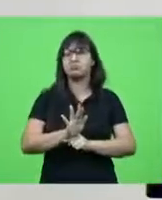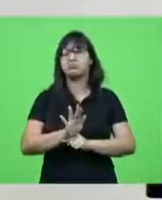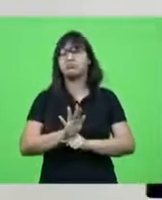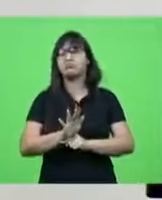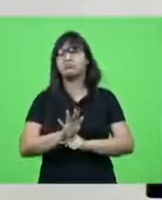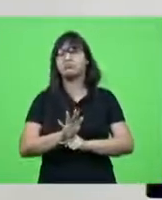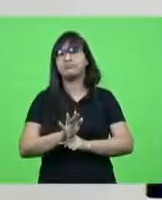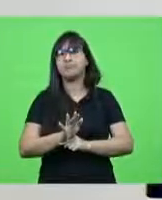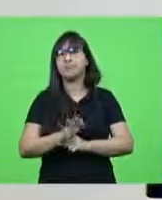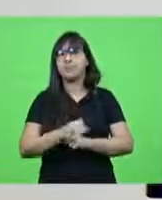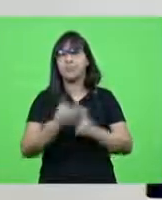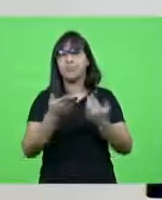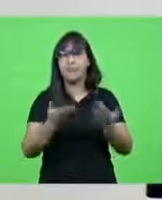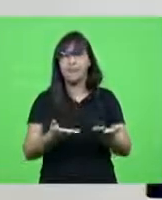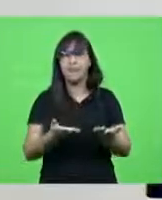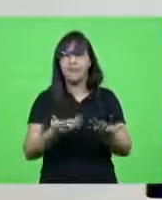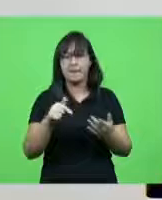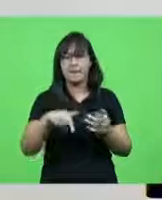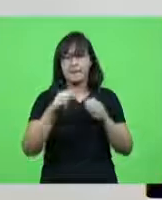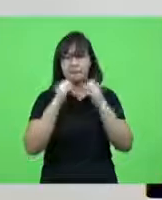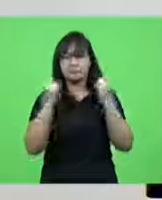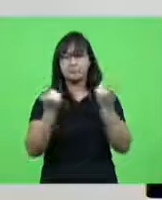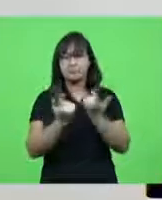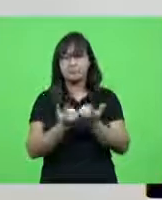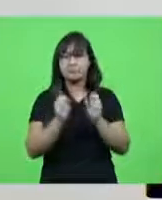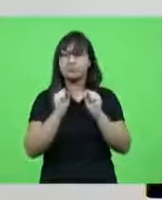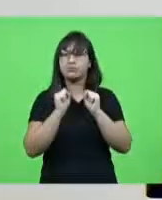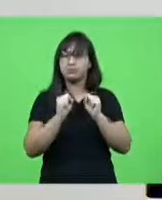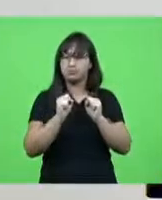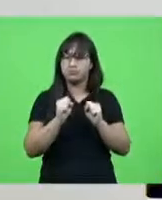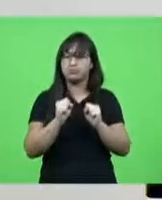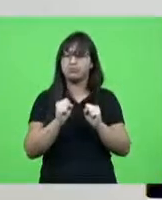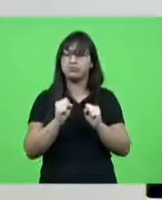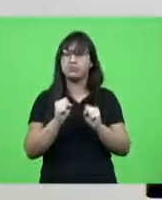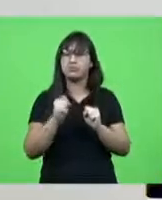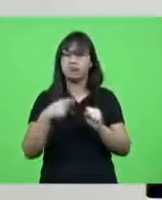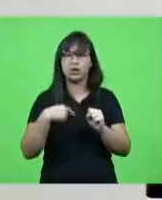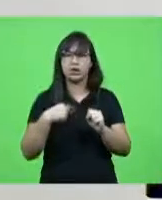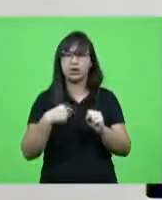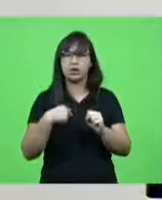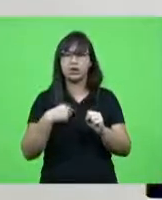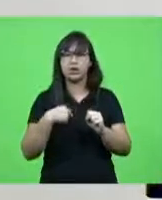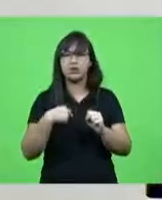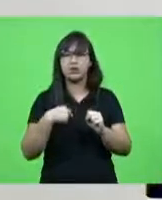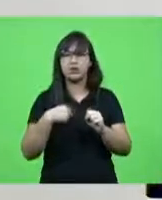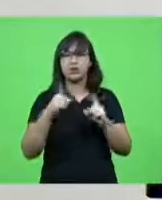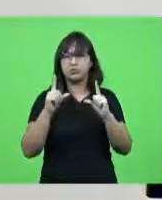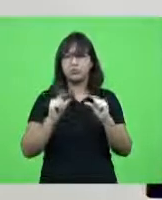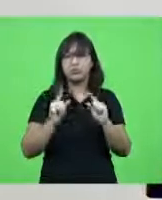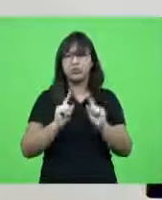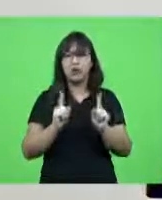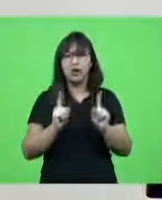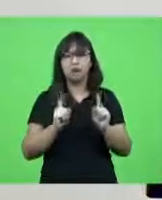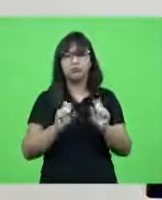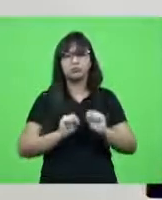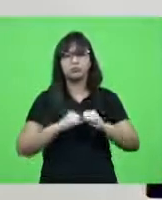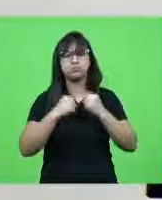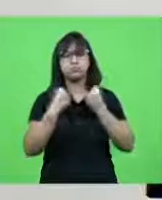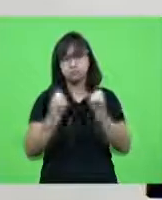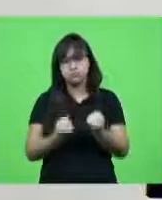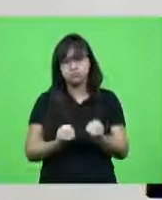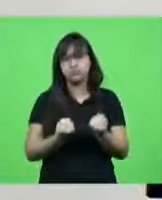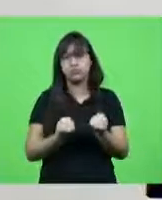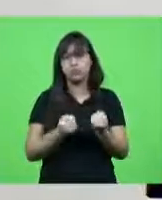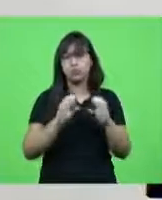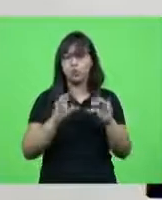a extensão da casa de você amigo catarinense e nós não mediremos esforço para em todas as frentes de trabalho dar